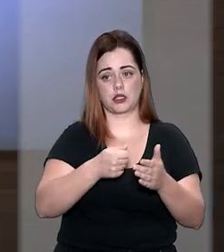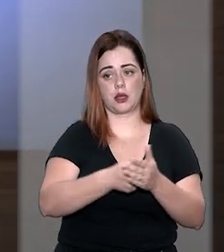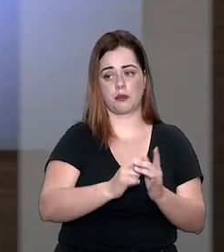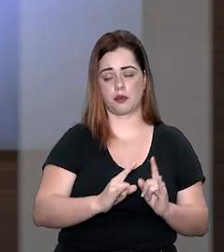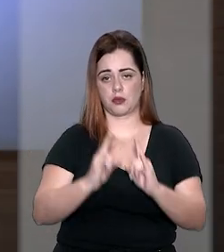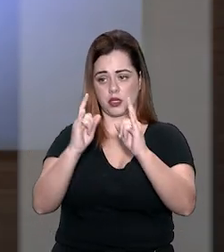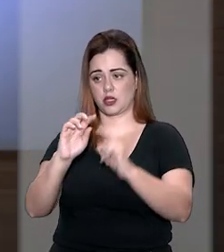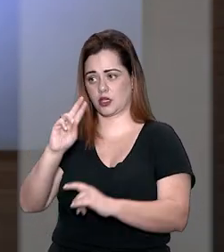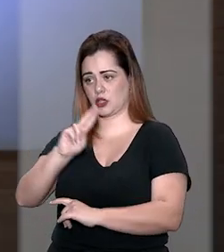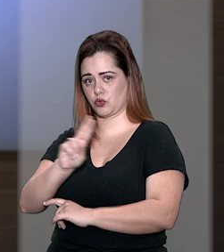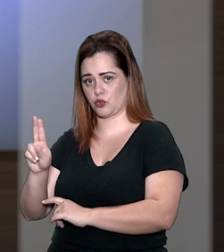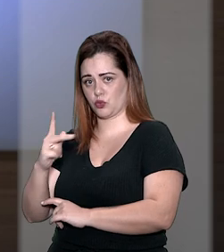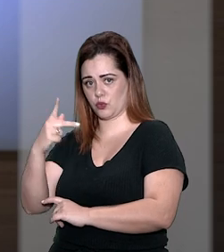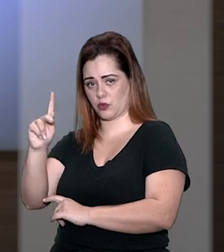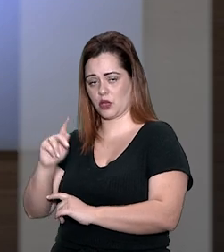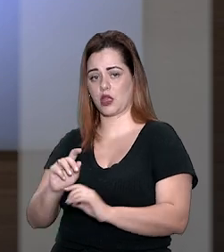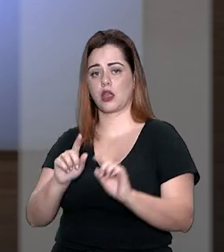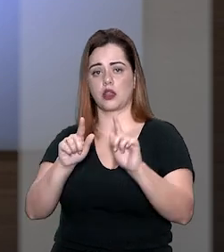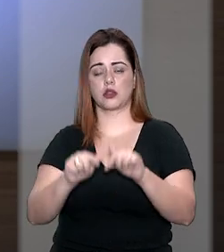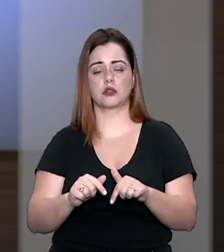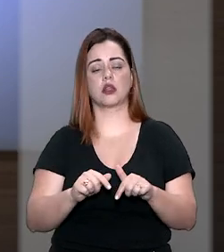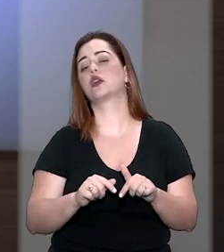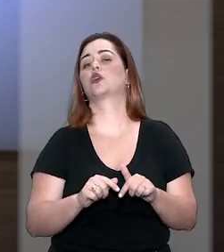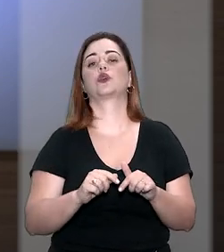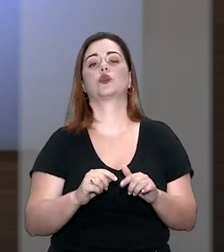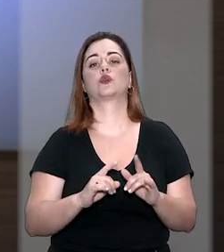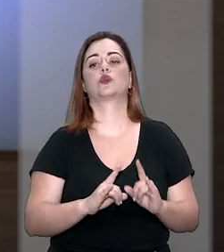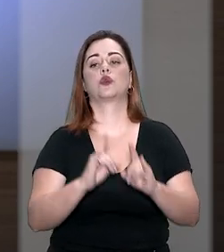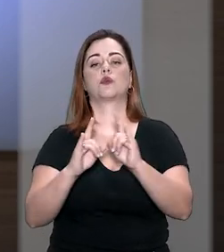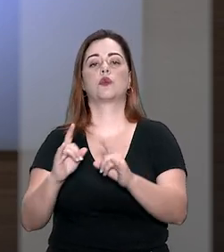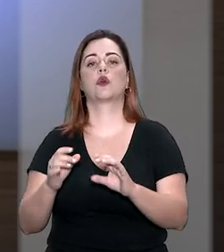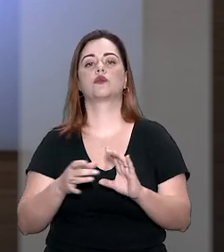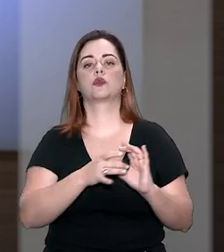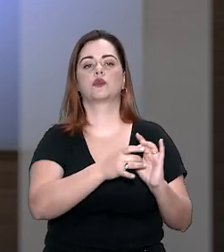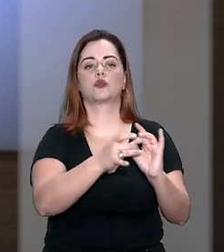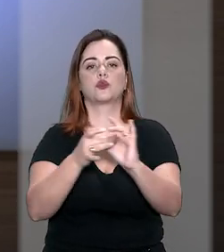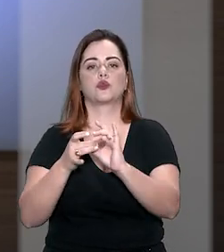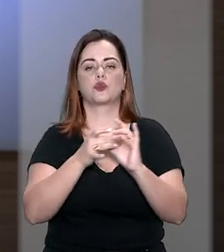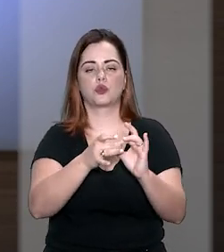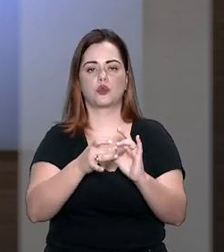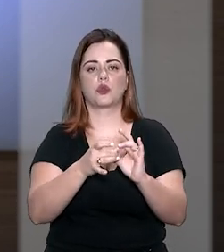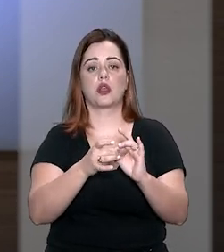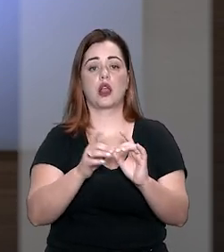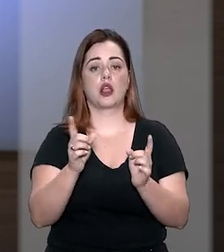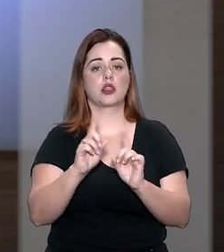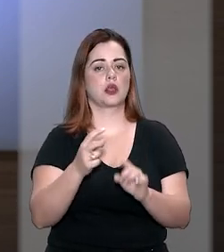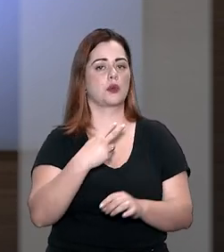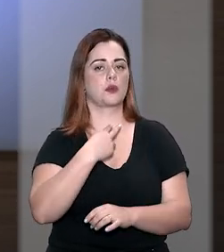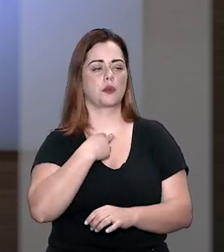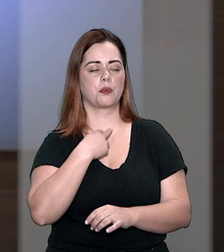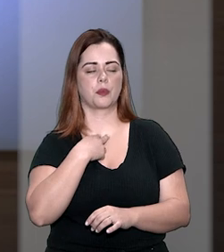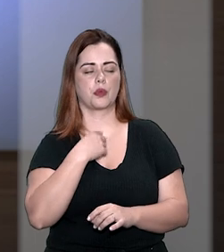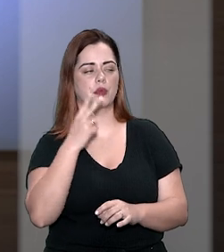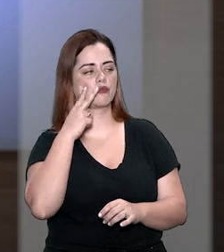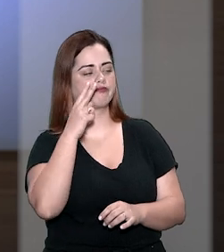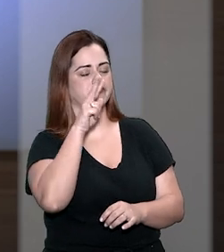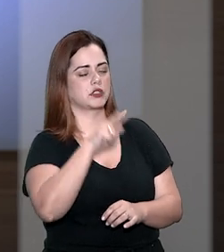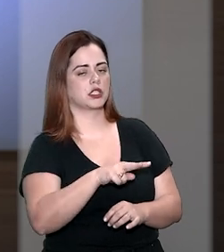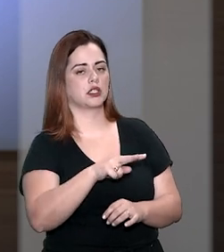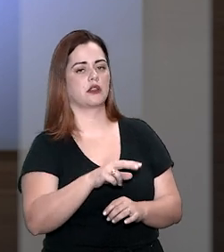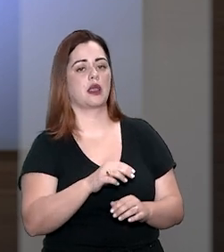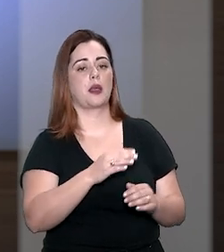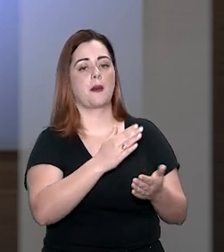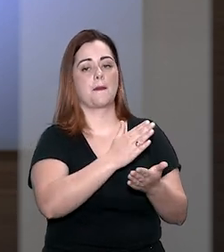propriedade em seu nome e da emissão na posse do imóvel objeto da alienação fiduciária não pode ser considerado